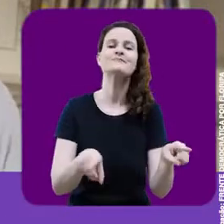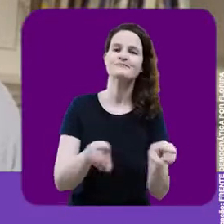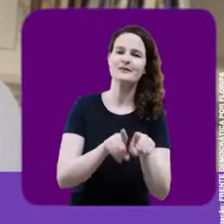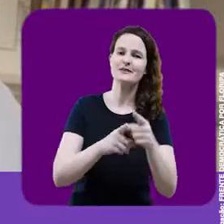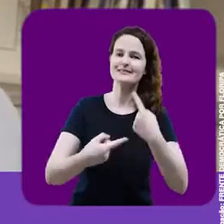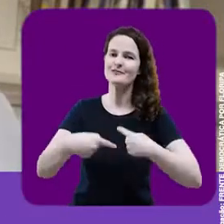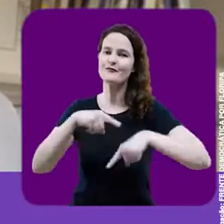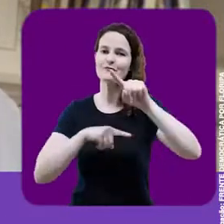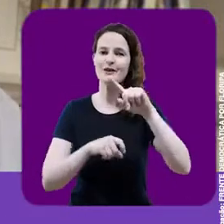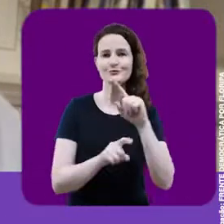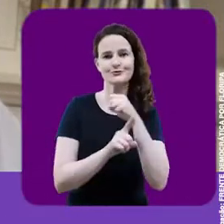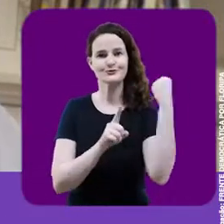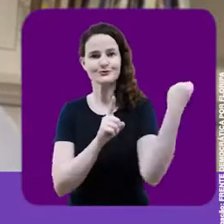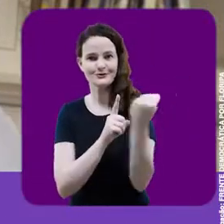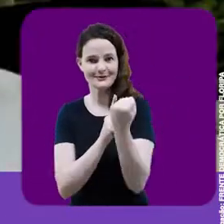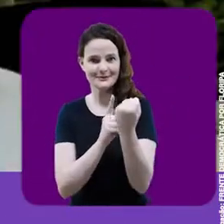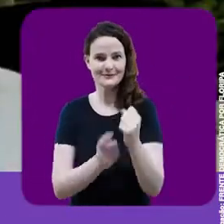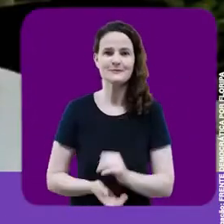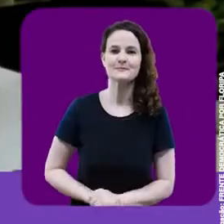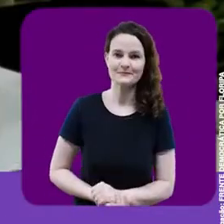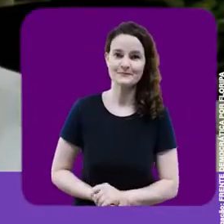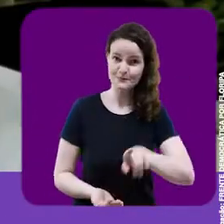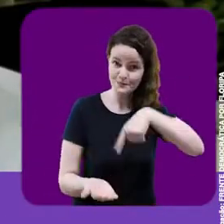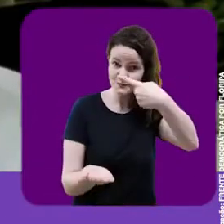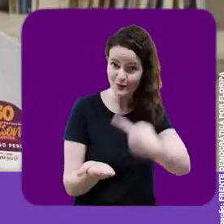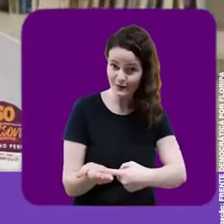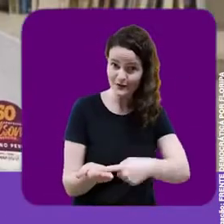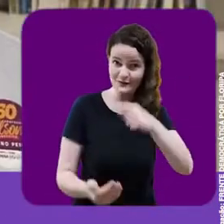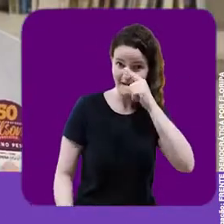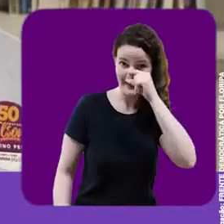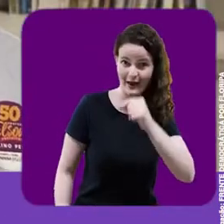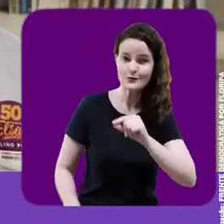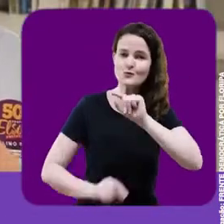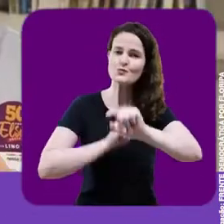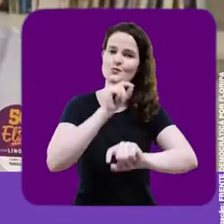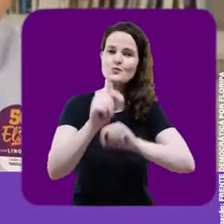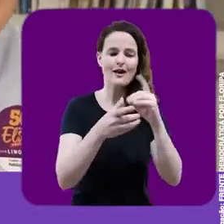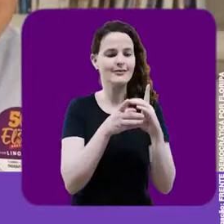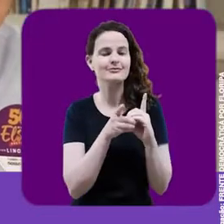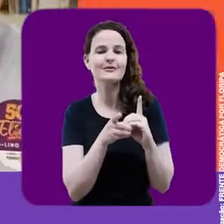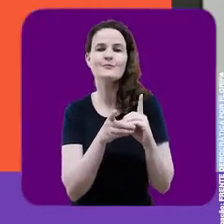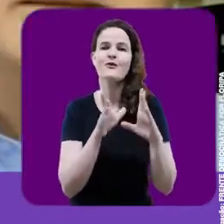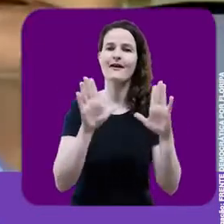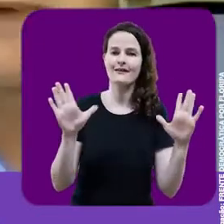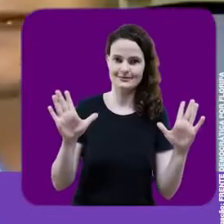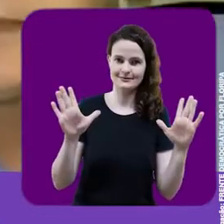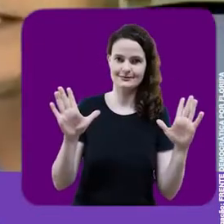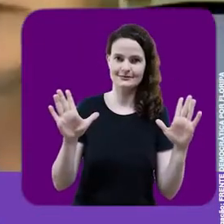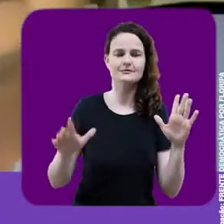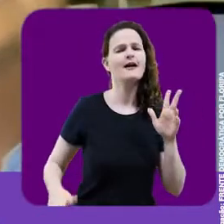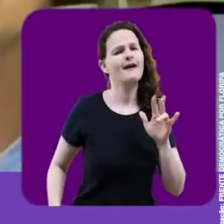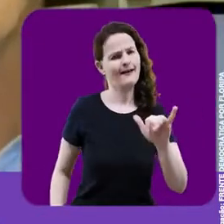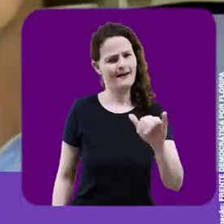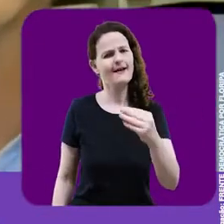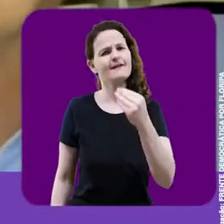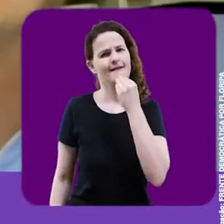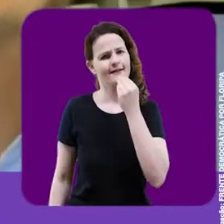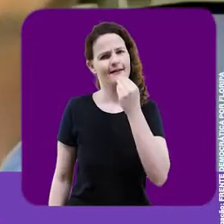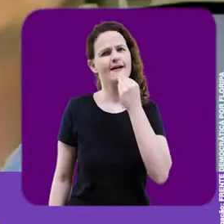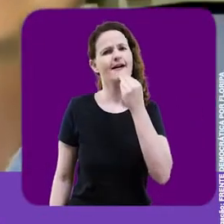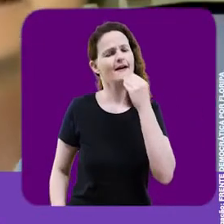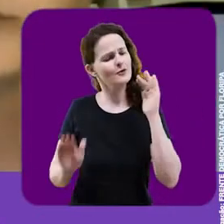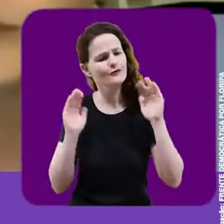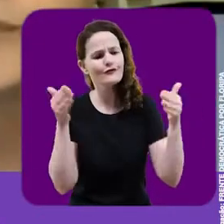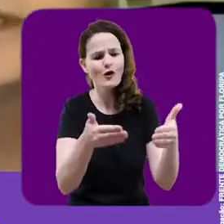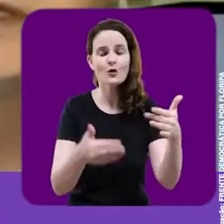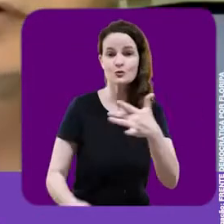amparado por um desenvolvimento social. O nosso compromisso é com a democracia. Primeiramente, evidentemente, é a